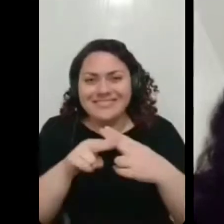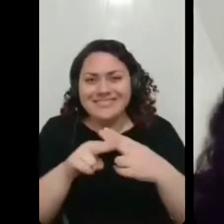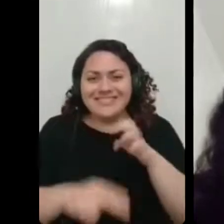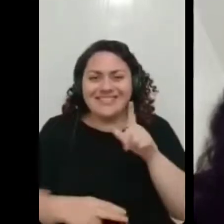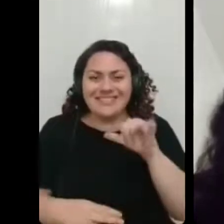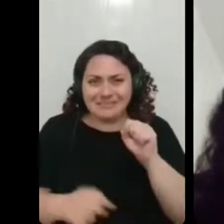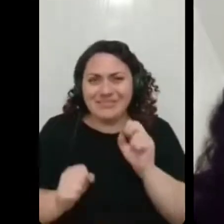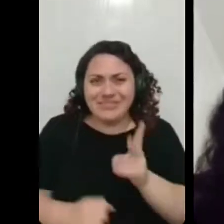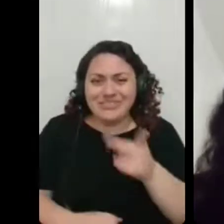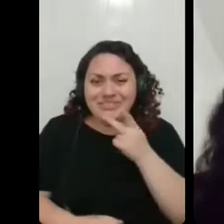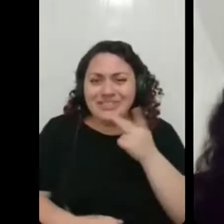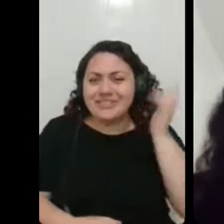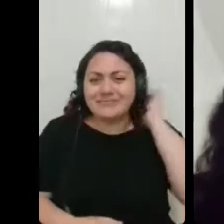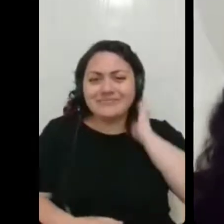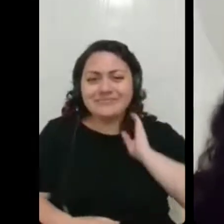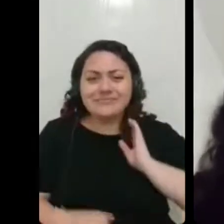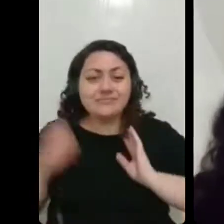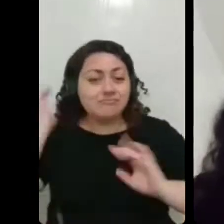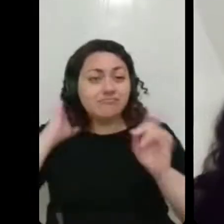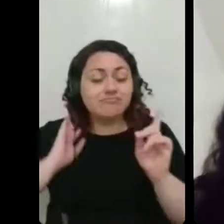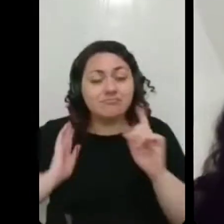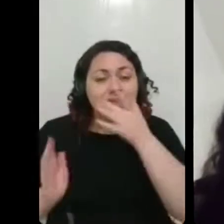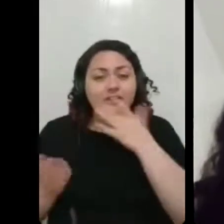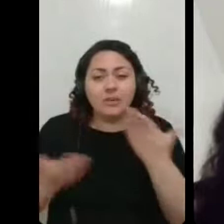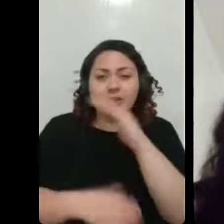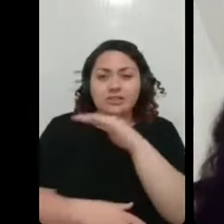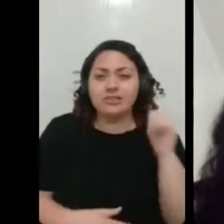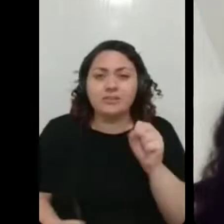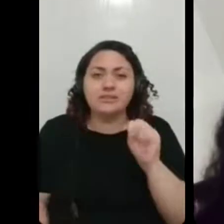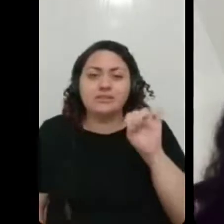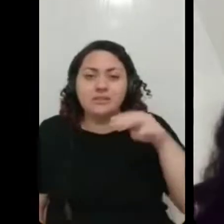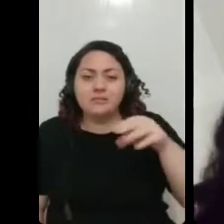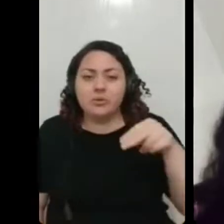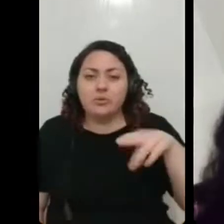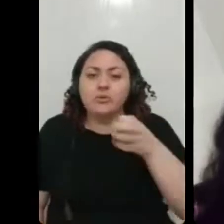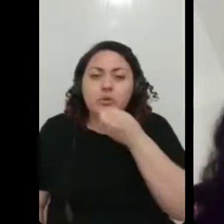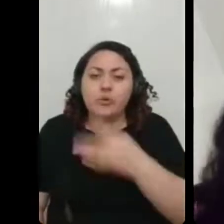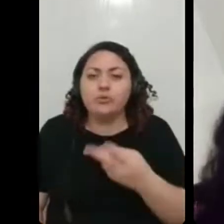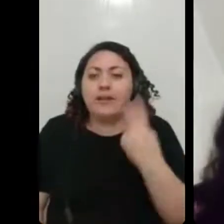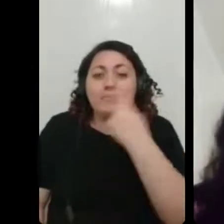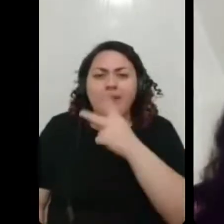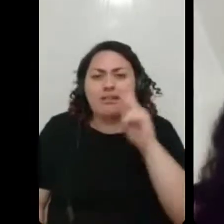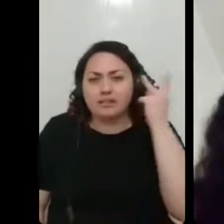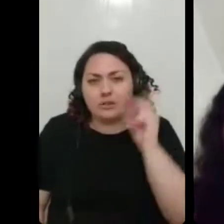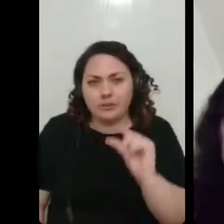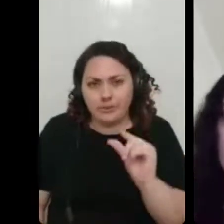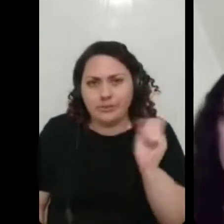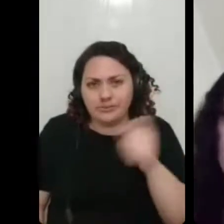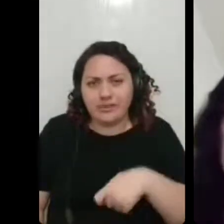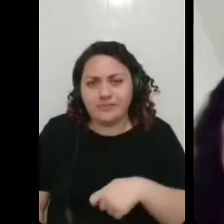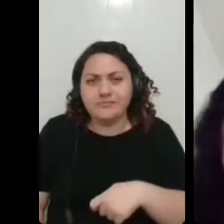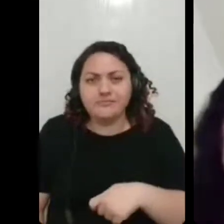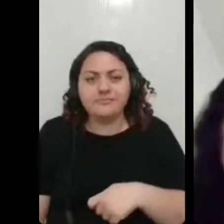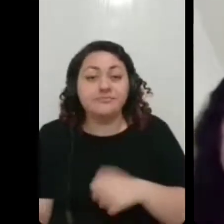Não, acho que agora, quem sabe, a gente chama a Simone pra ela contar um pouco da história dela também, né? porque eu acho que apenas a